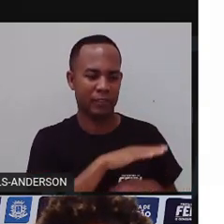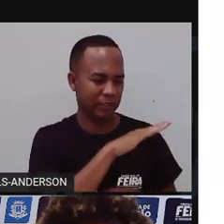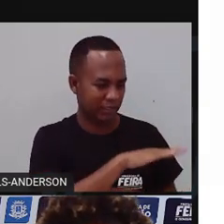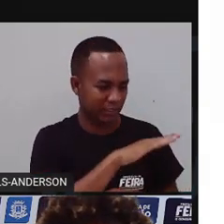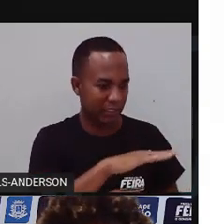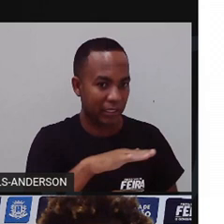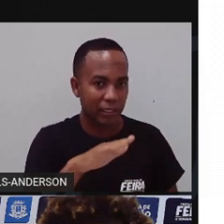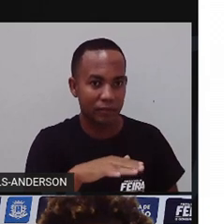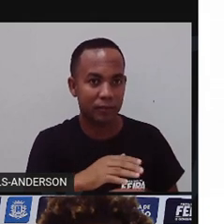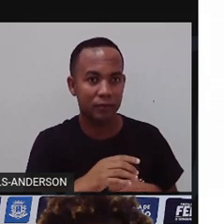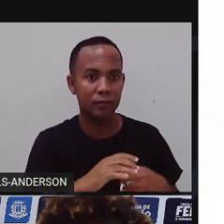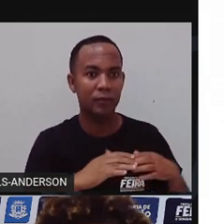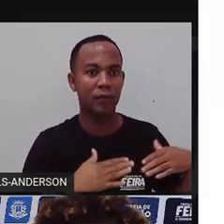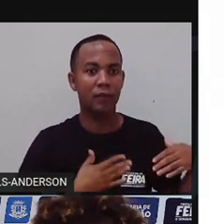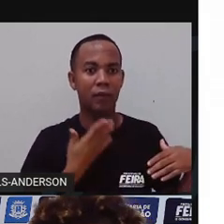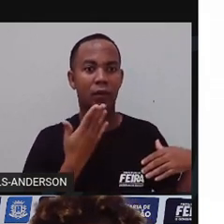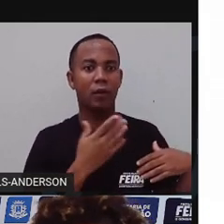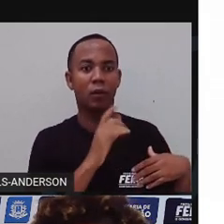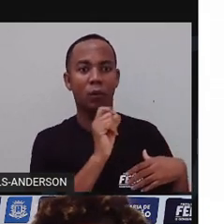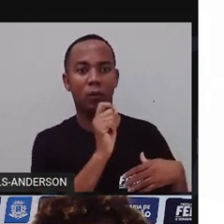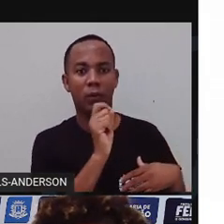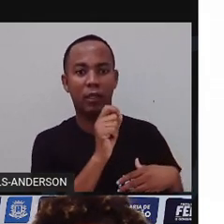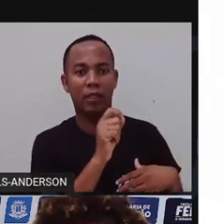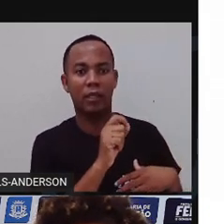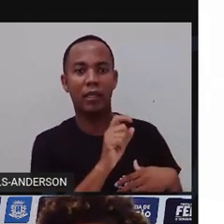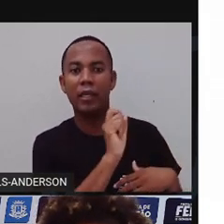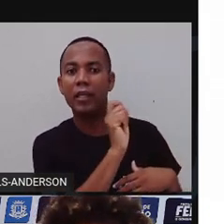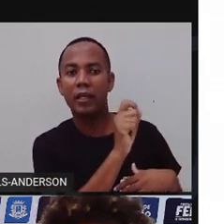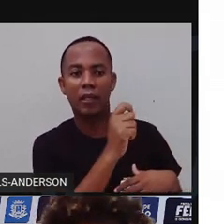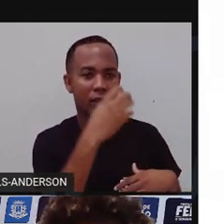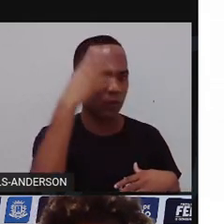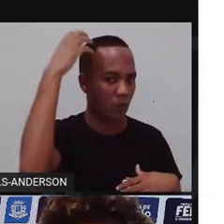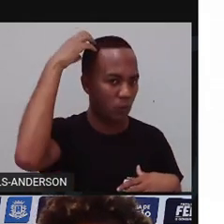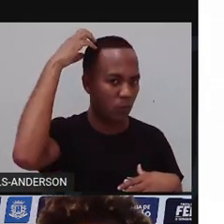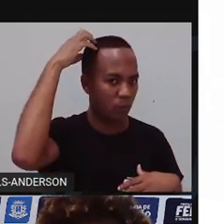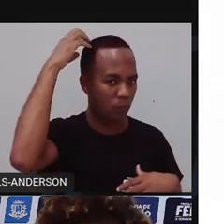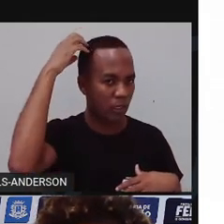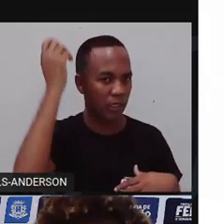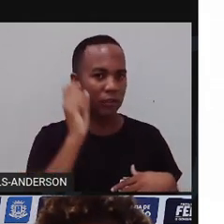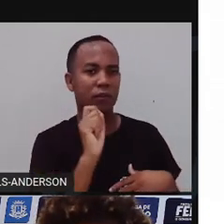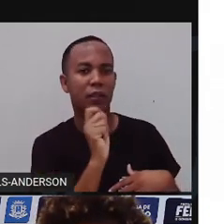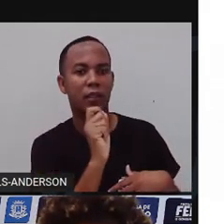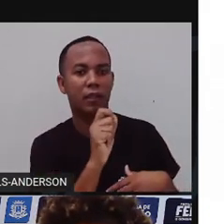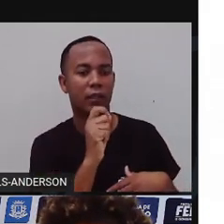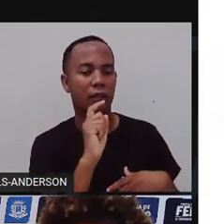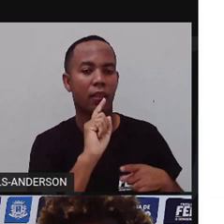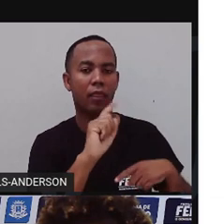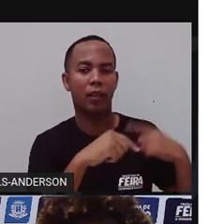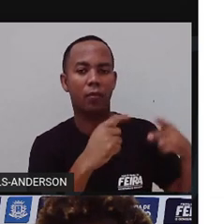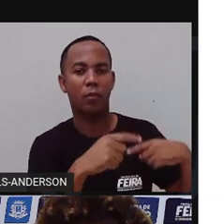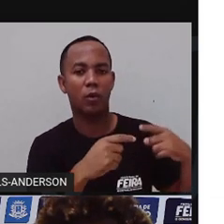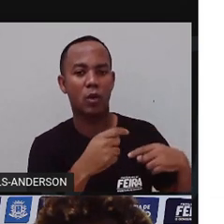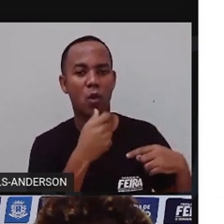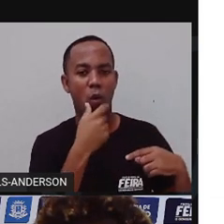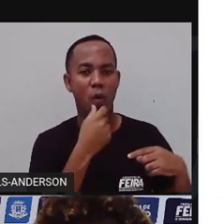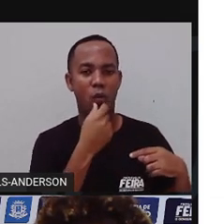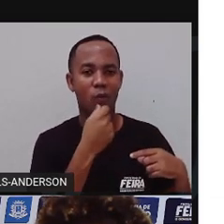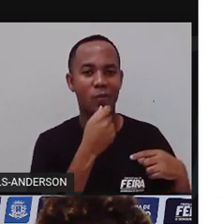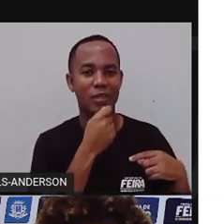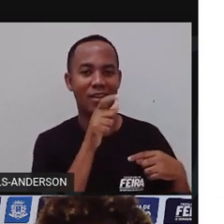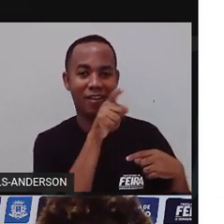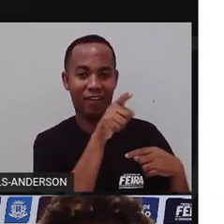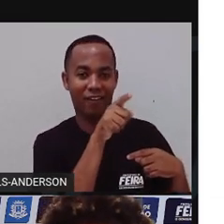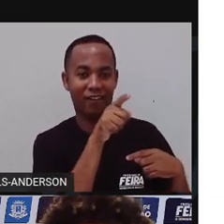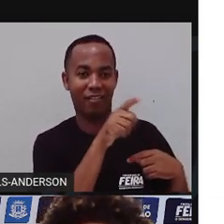souberam que a enchente tinha sido provocada pelo entupimento dos bueiros, depois que Sujis trouxe o lixo do